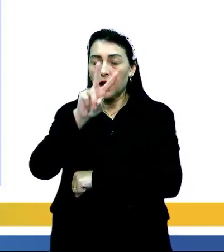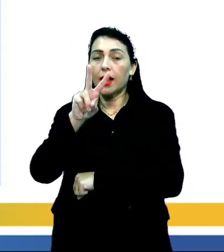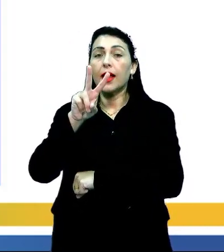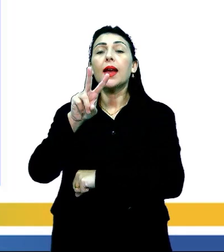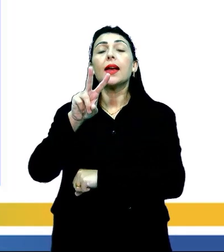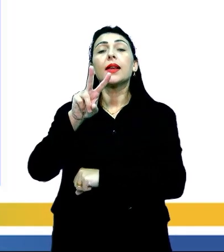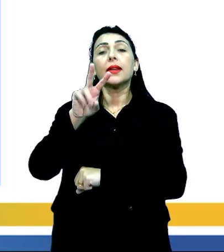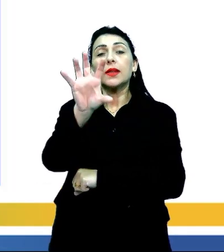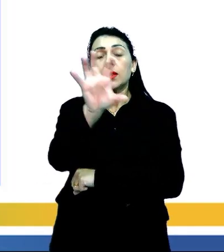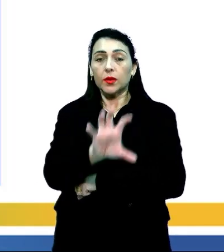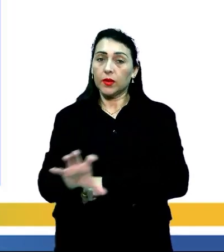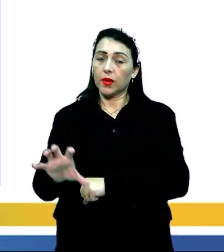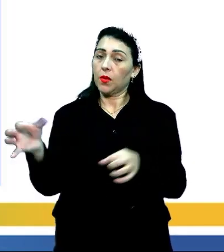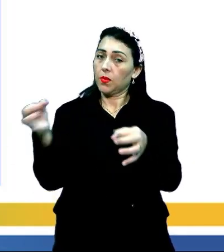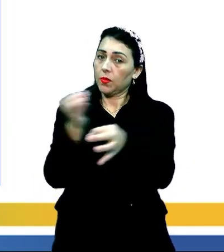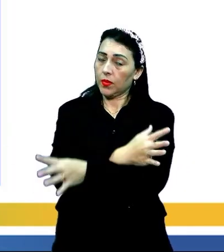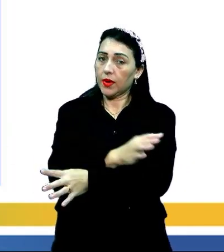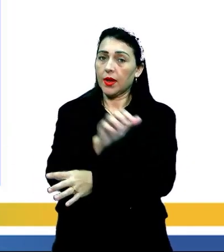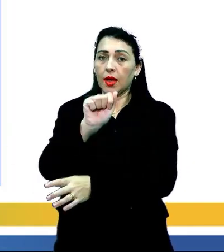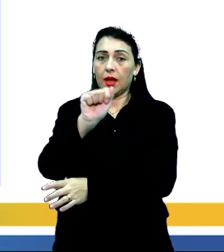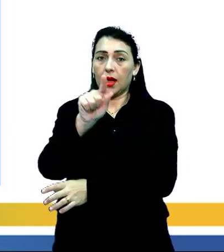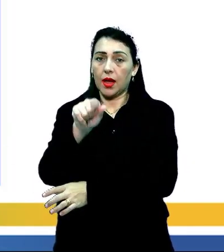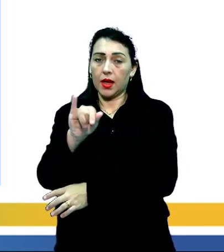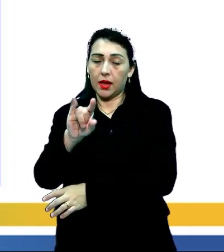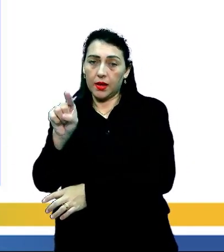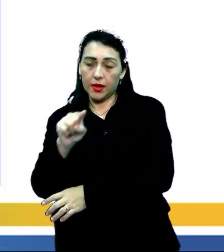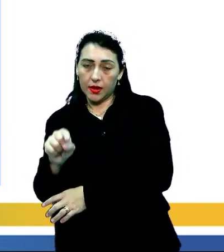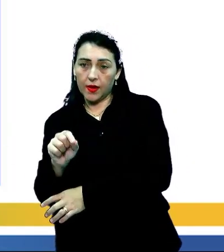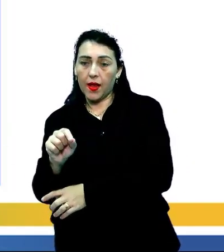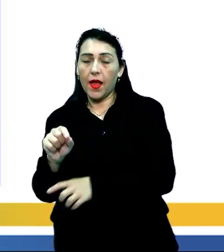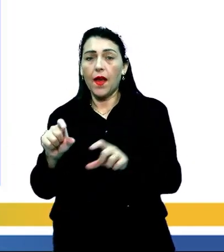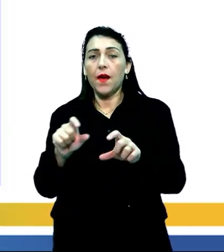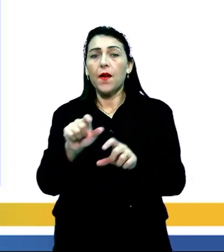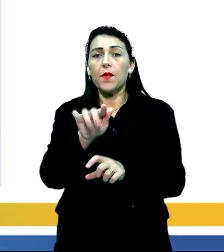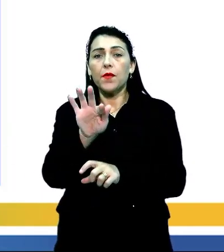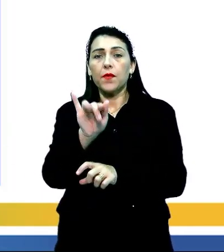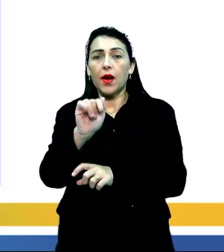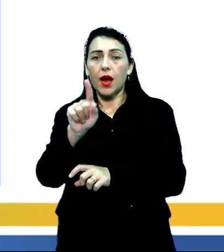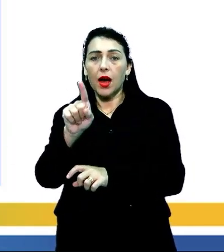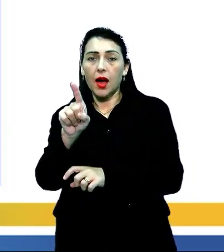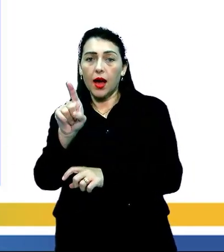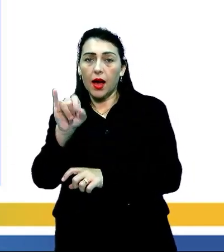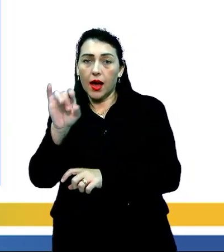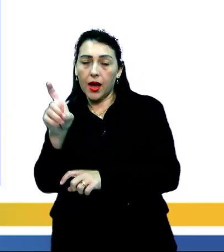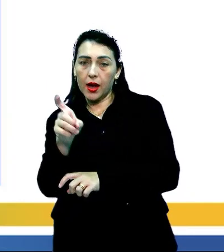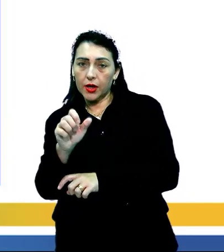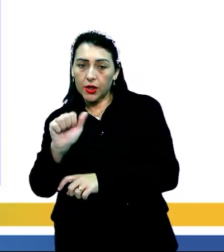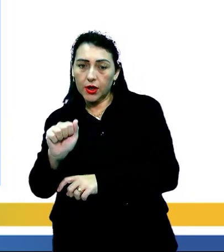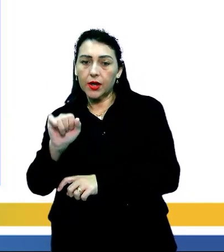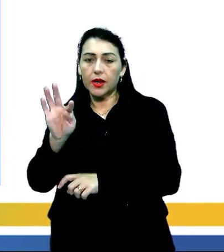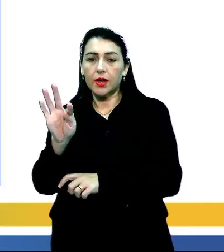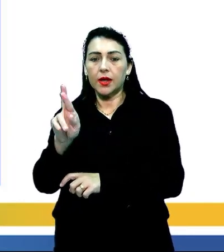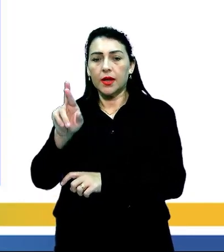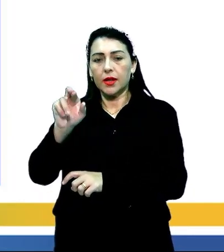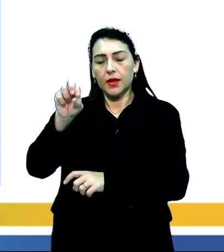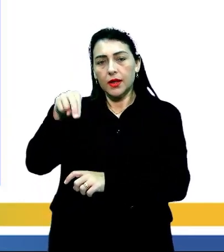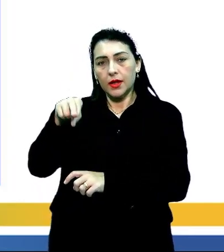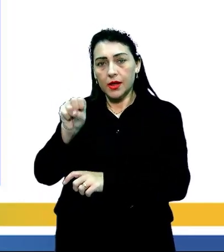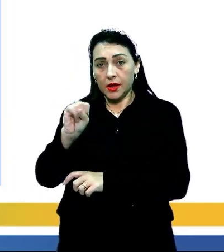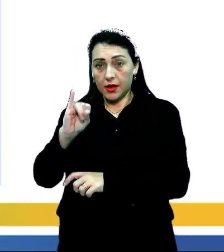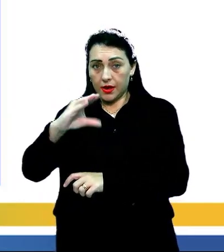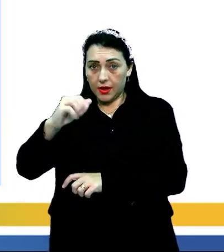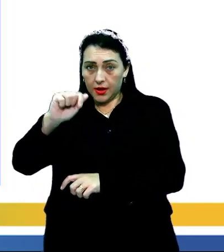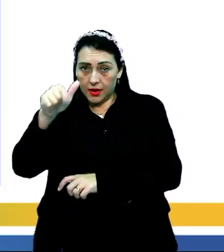domínios se forma o que Aziz Abissabe chamou de faixas de transição, que a gente vai aprender agora um pouco mais